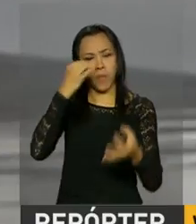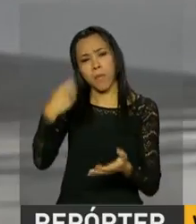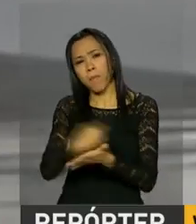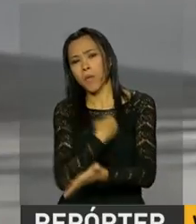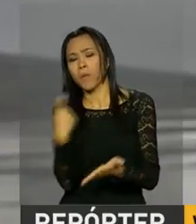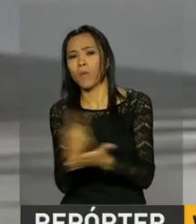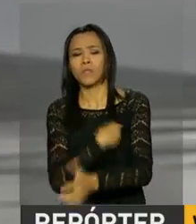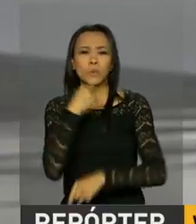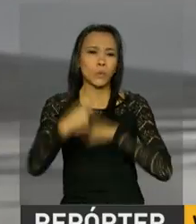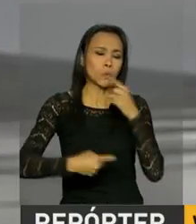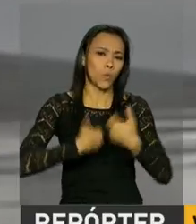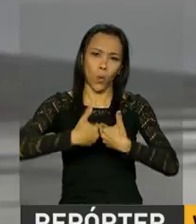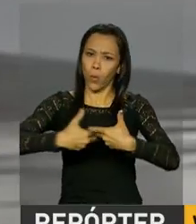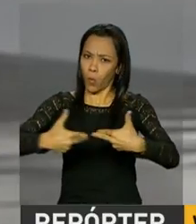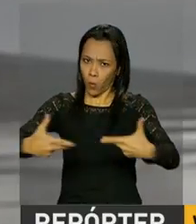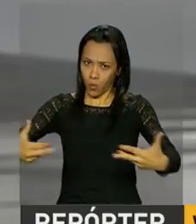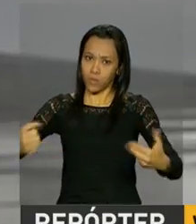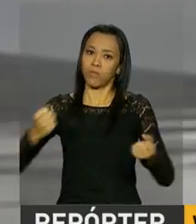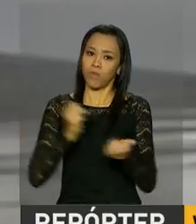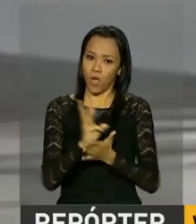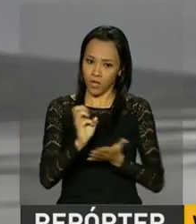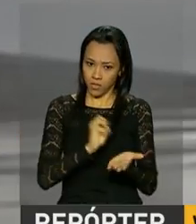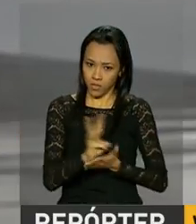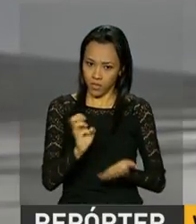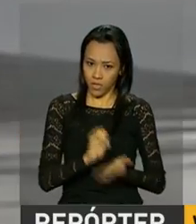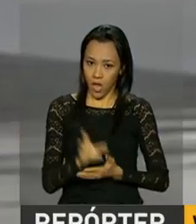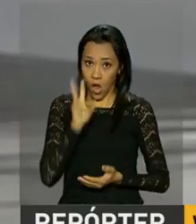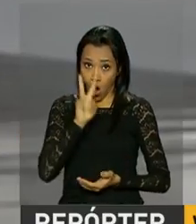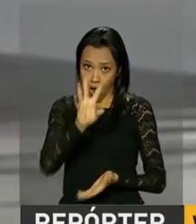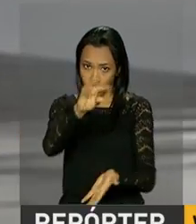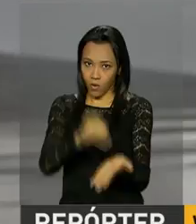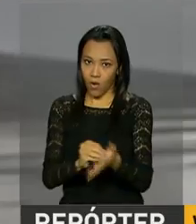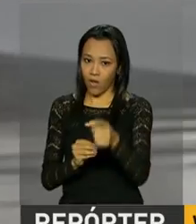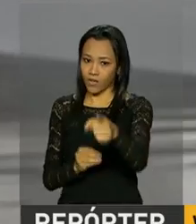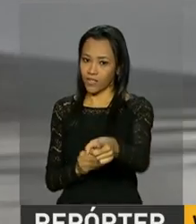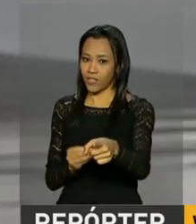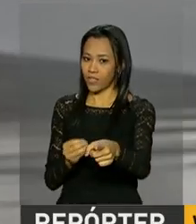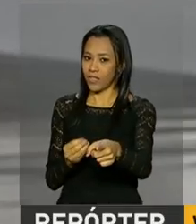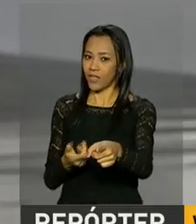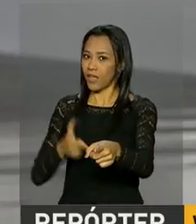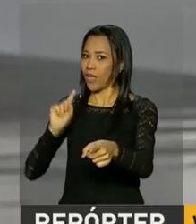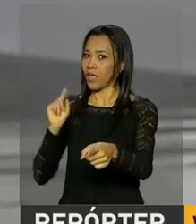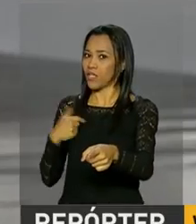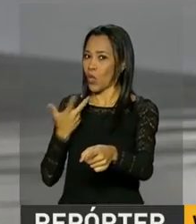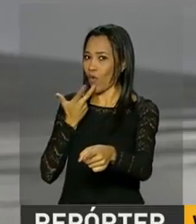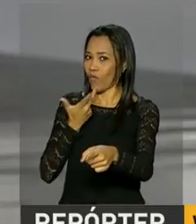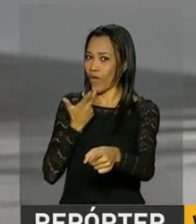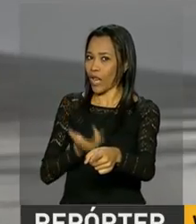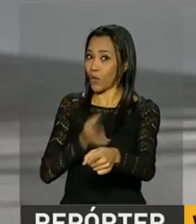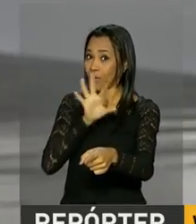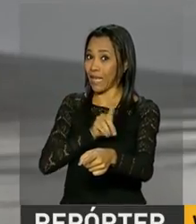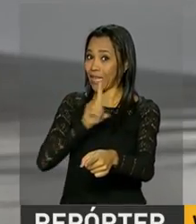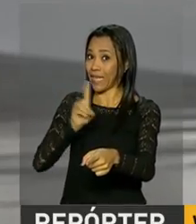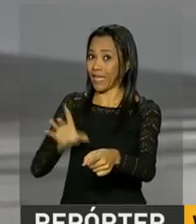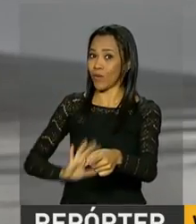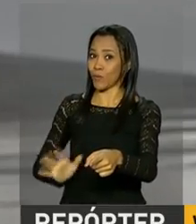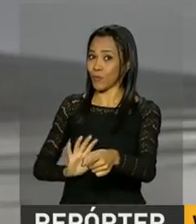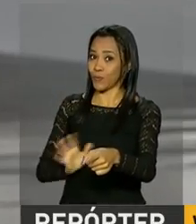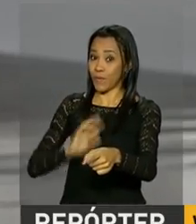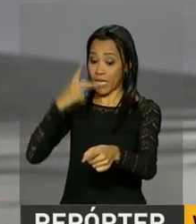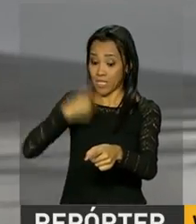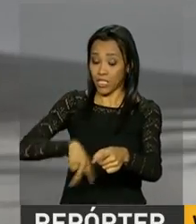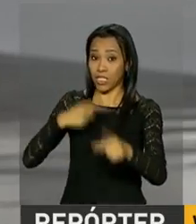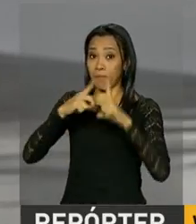perguntas pelo WhatsApp da NBR, com o número, anote aí, porque da outra vez eu não falei qual era o DDD, o DDD de